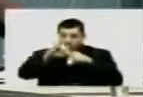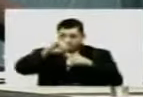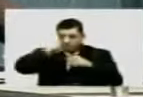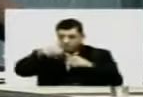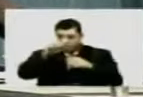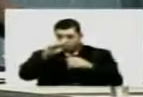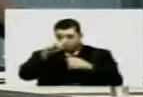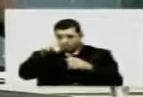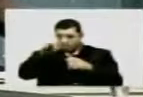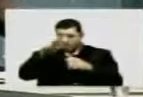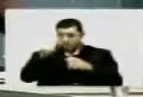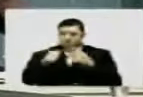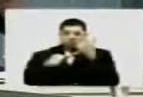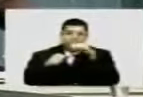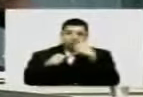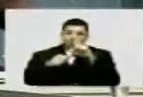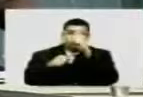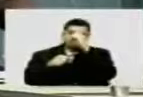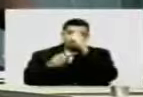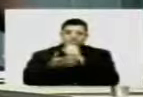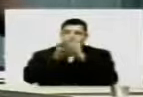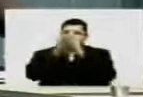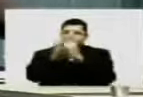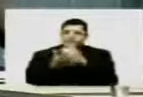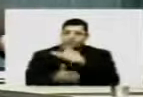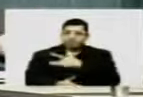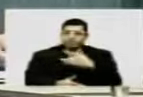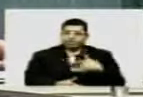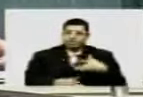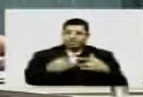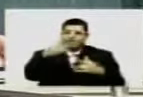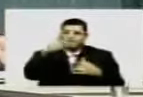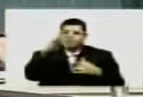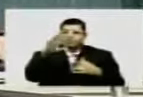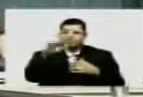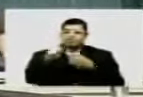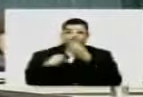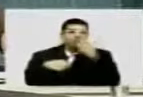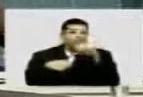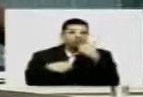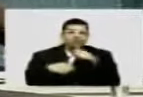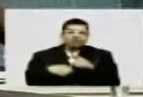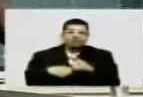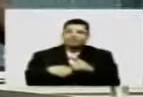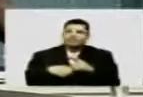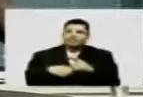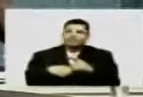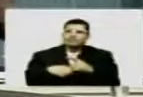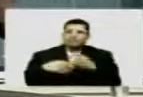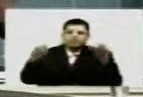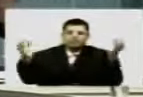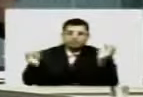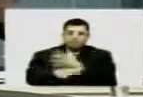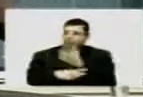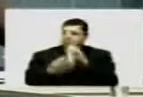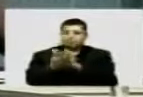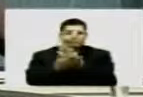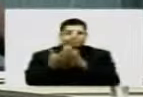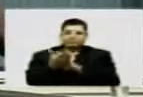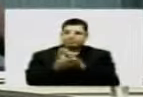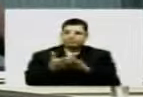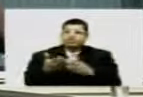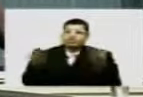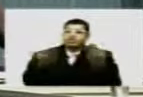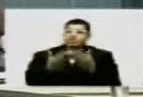Tabatinga não terá atendimento de saúde pública. Não terá pronto atendimento.